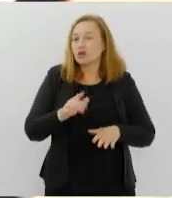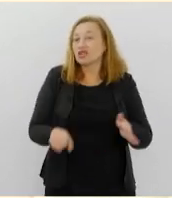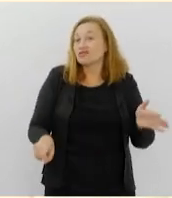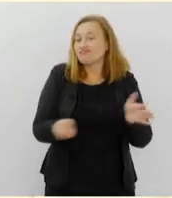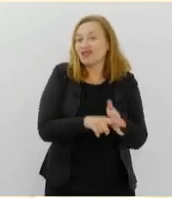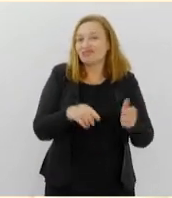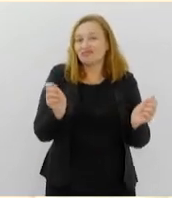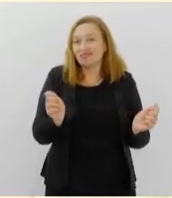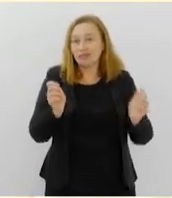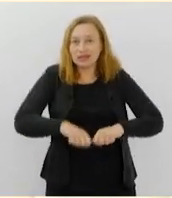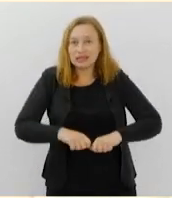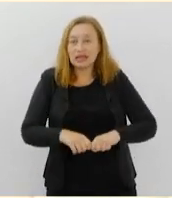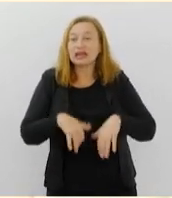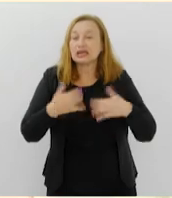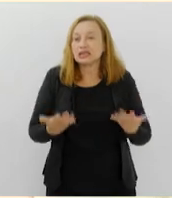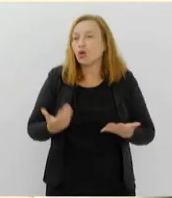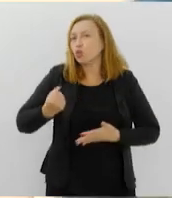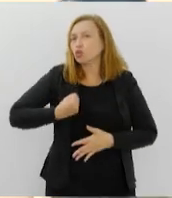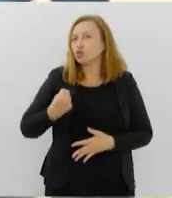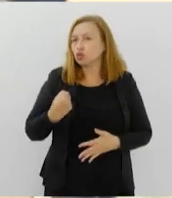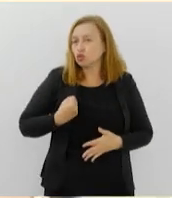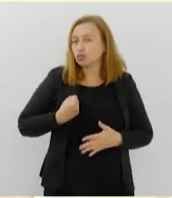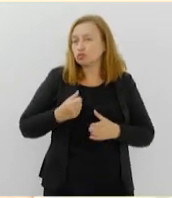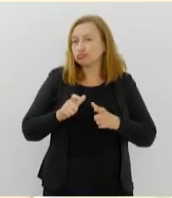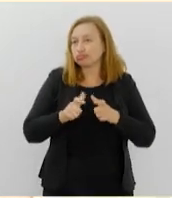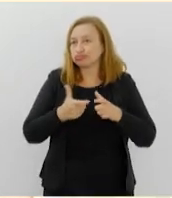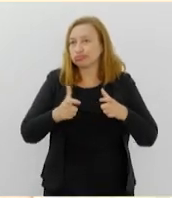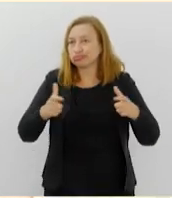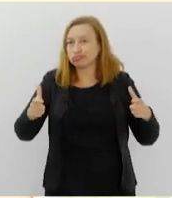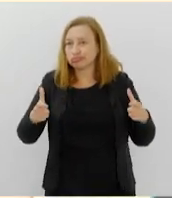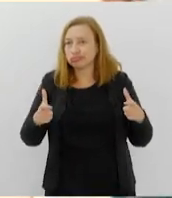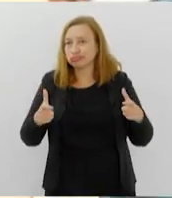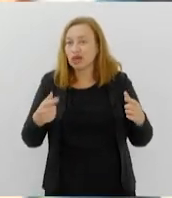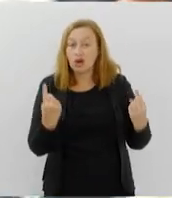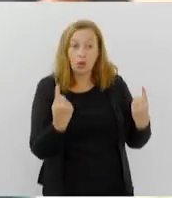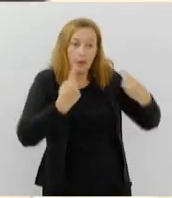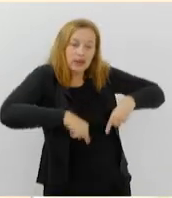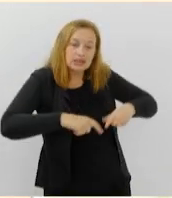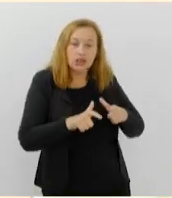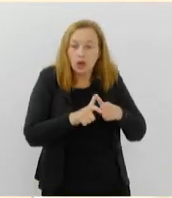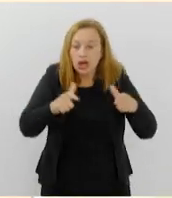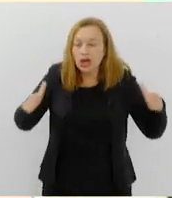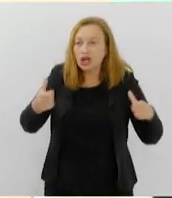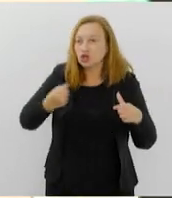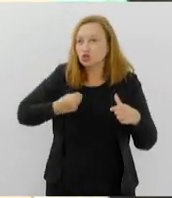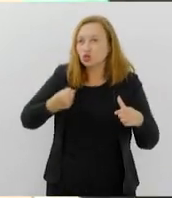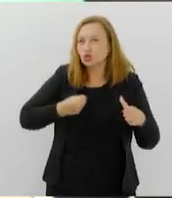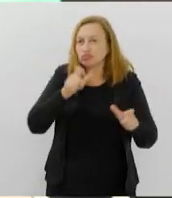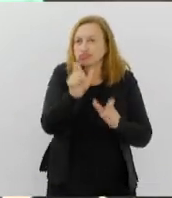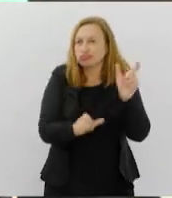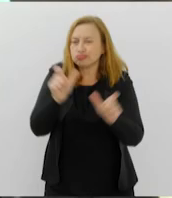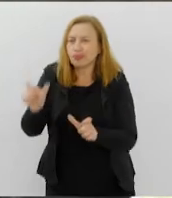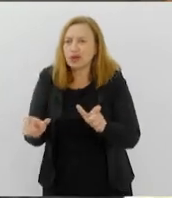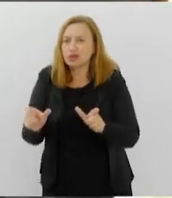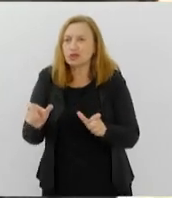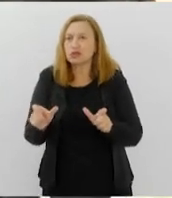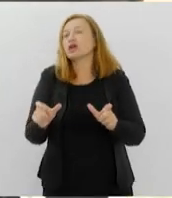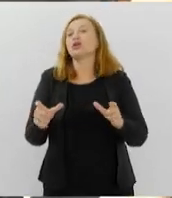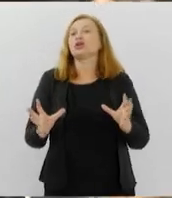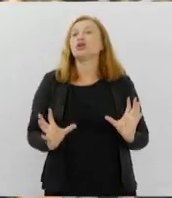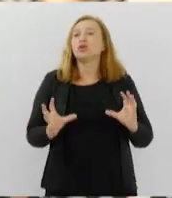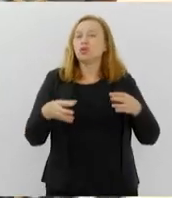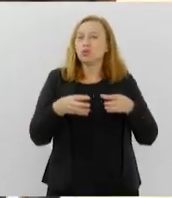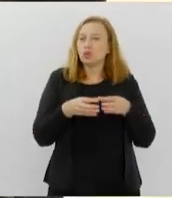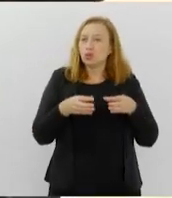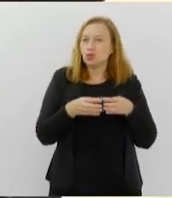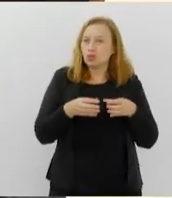Então, os números estão crescendo, a concorrência é grande, o número de pessoas, as classes sociais estão